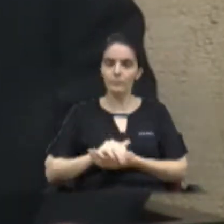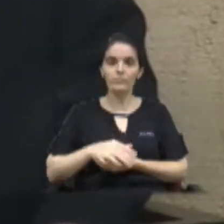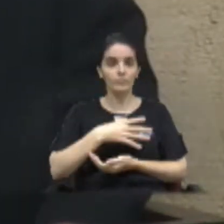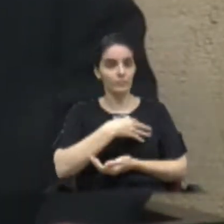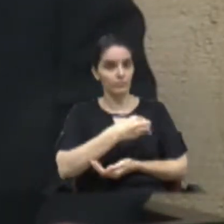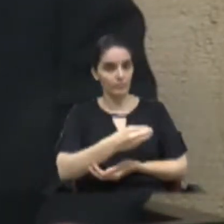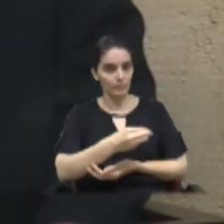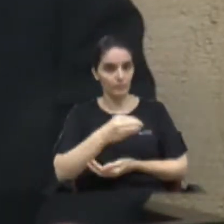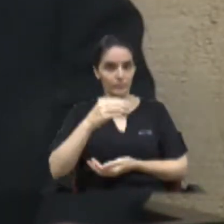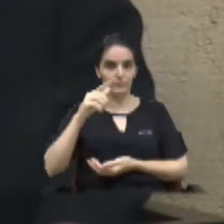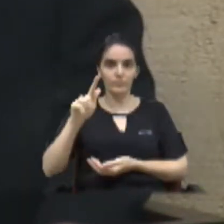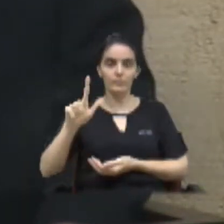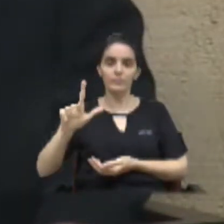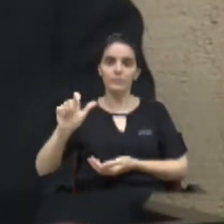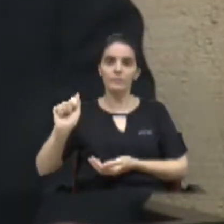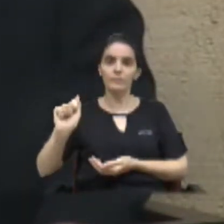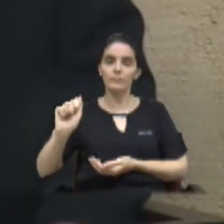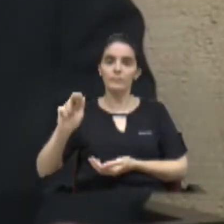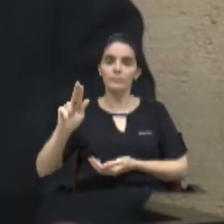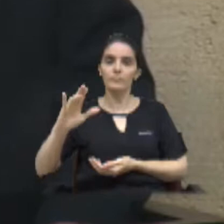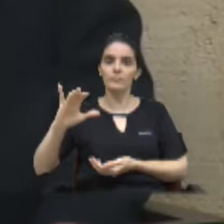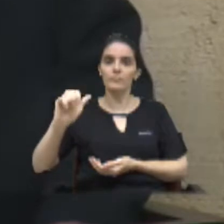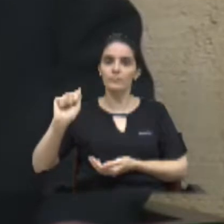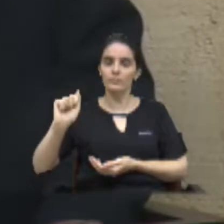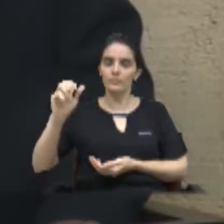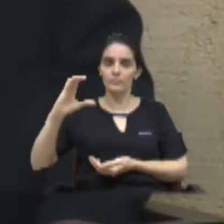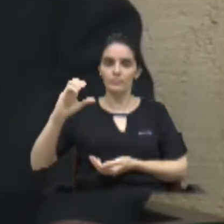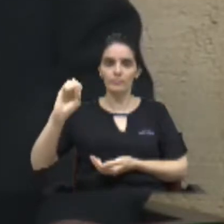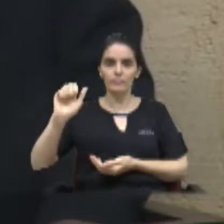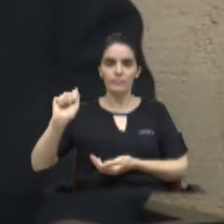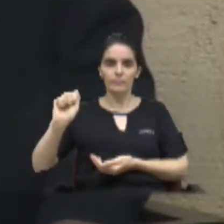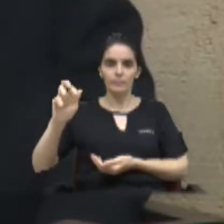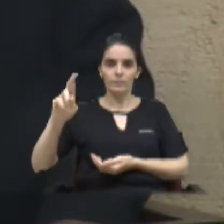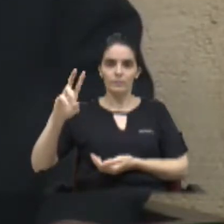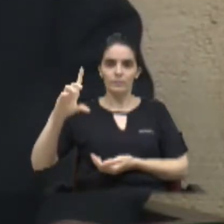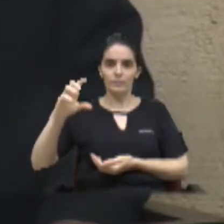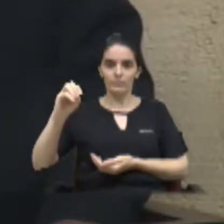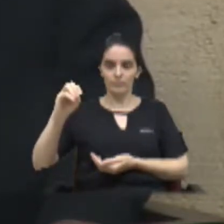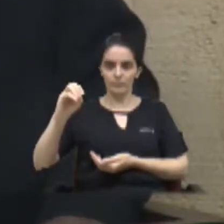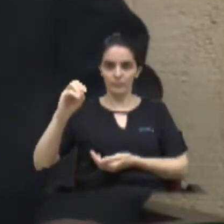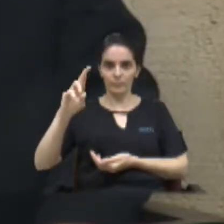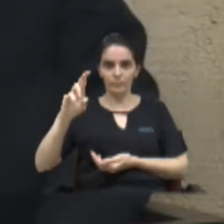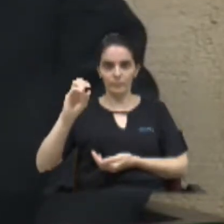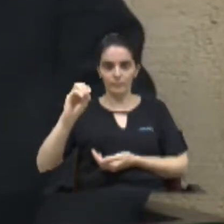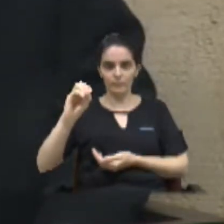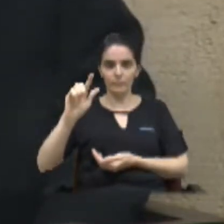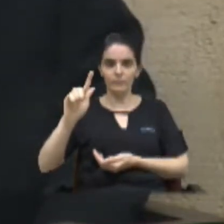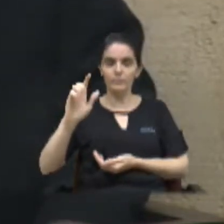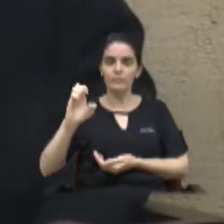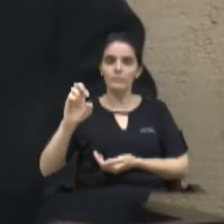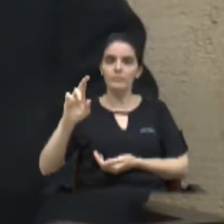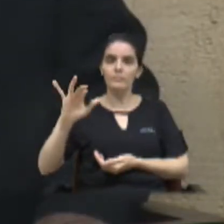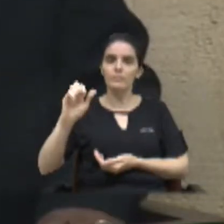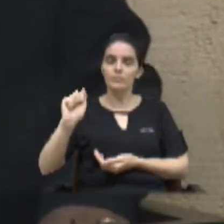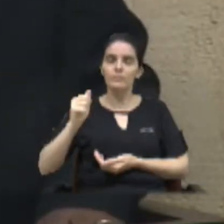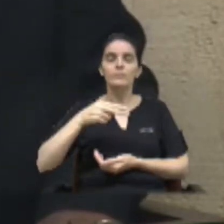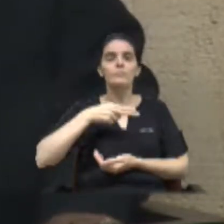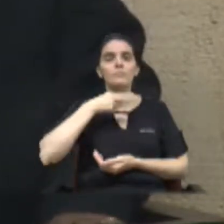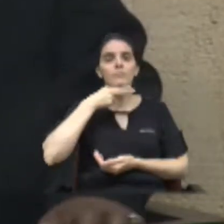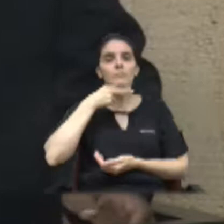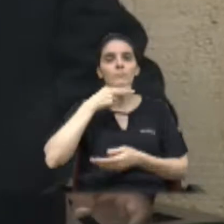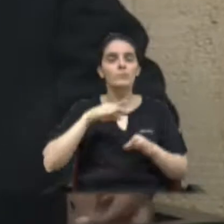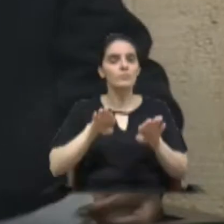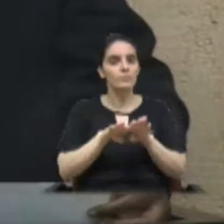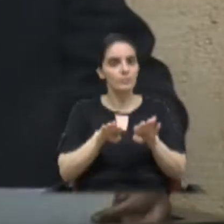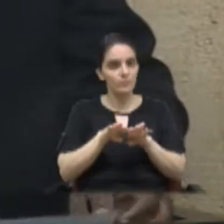filhos, a Graúcia, a Rosângela, a Solange, o Carlos, o Rogério, o neto, o Alisson Gabriel, as irmãs do